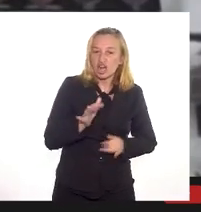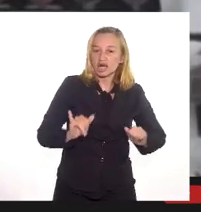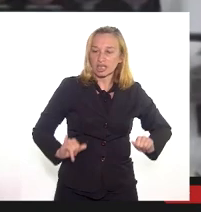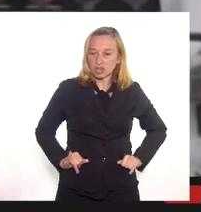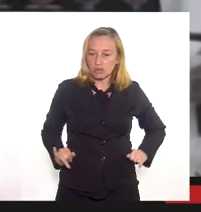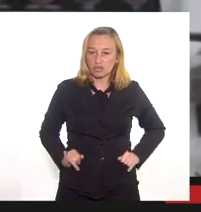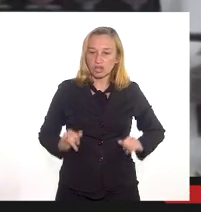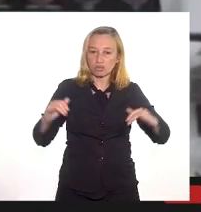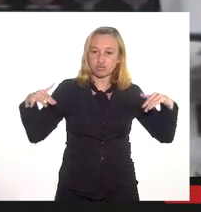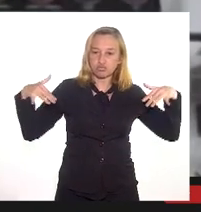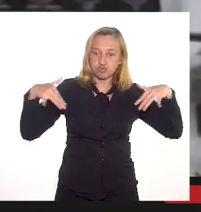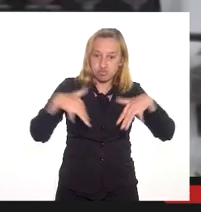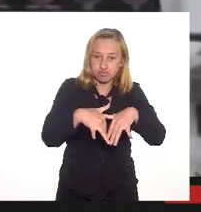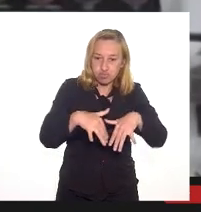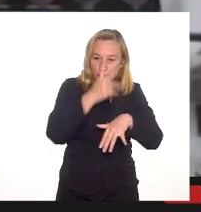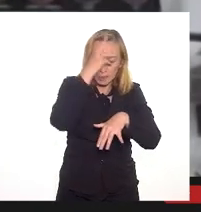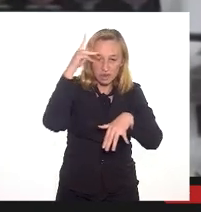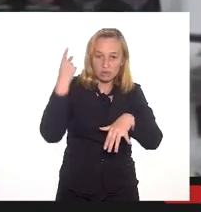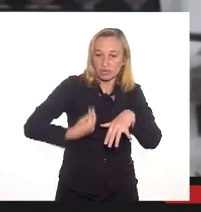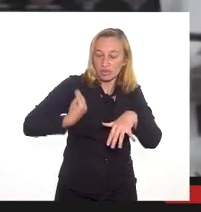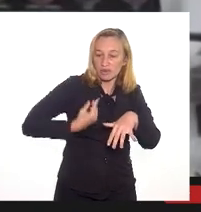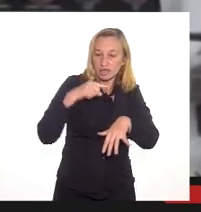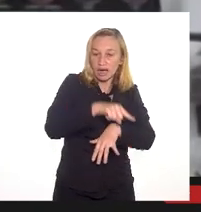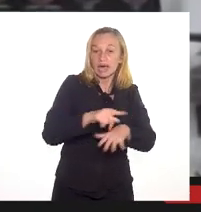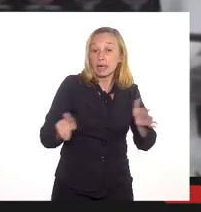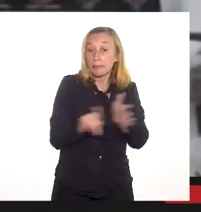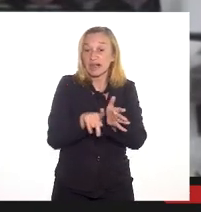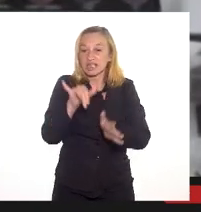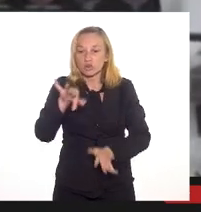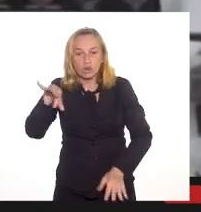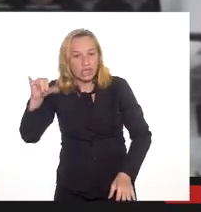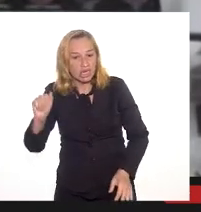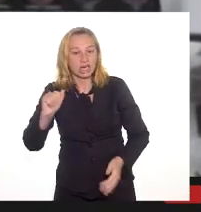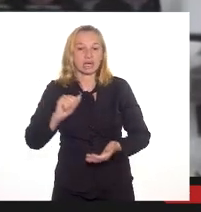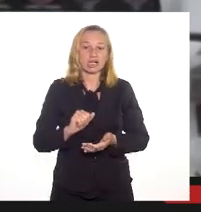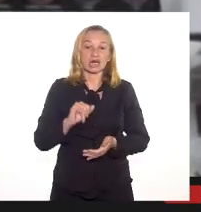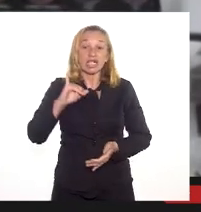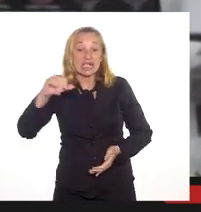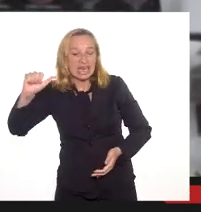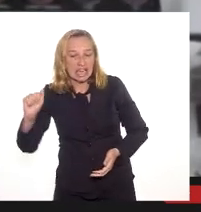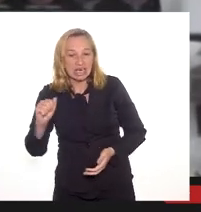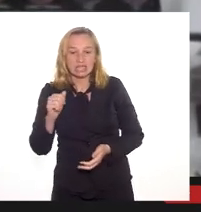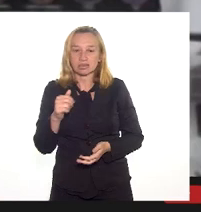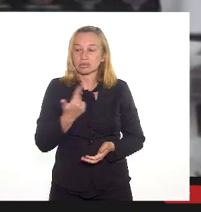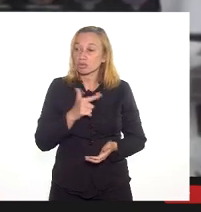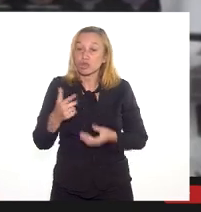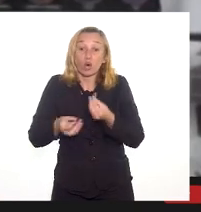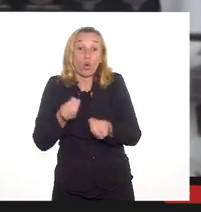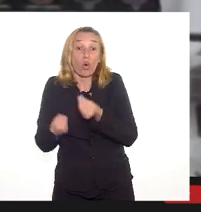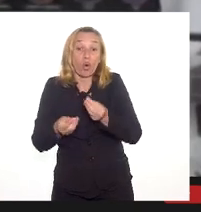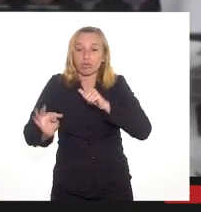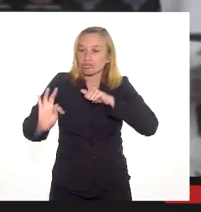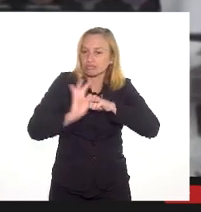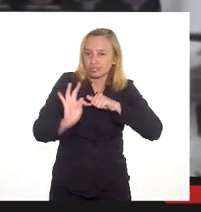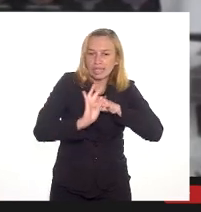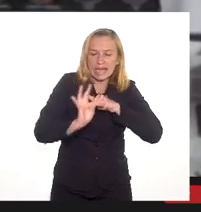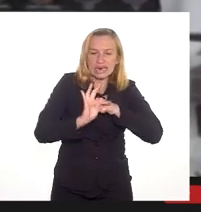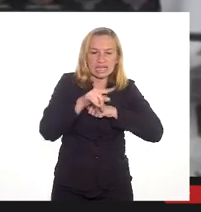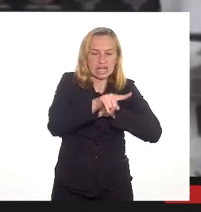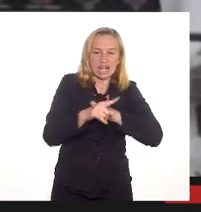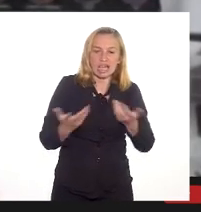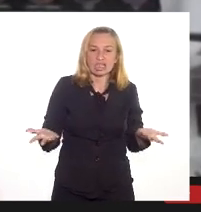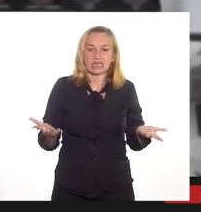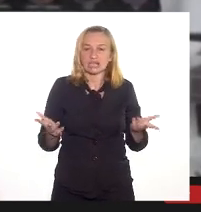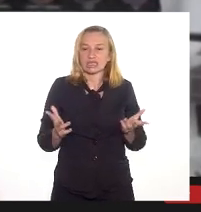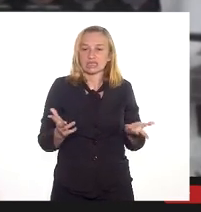invasões, é uma área pertencente ao INCRA, é uma área que o INCRA não tem condição técnica de estar fazendo,